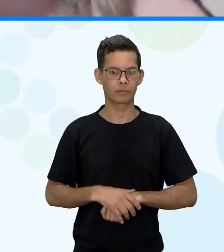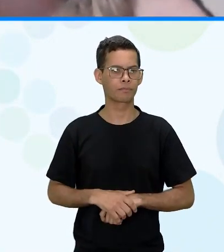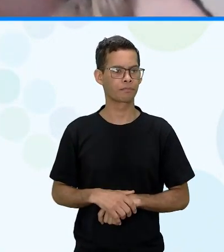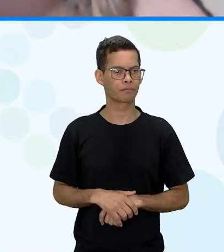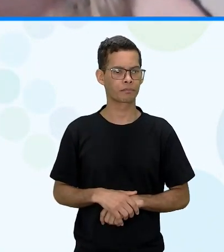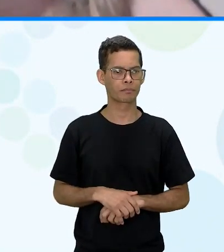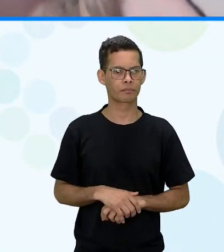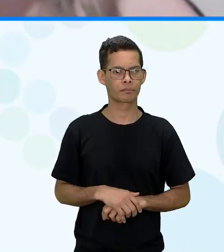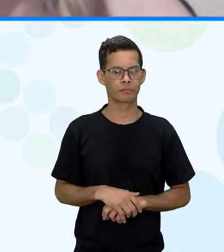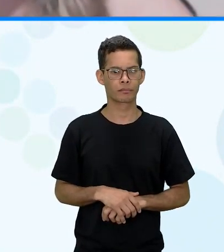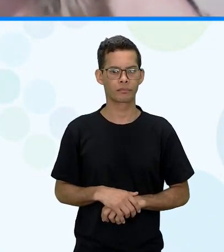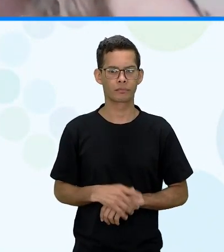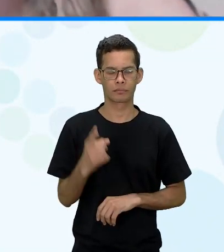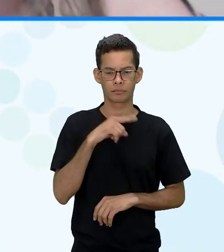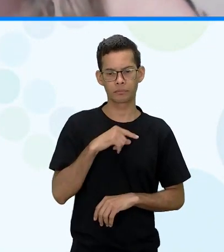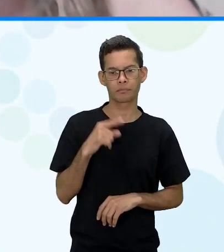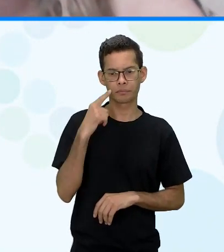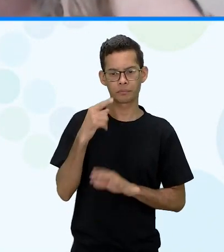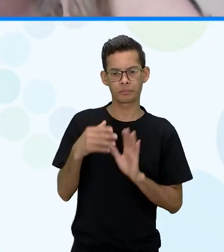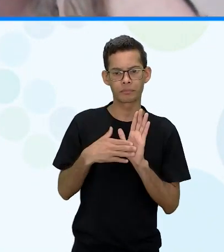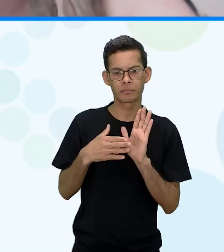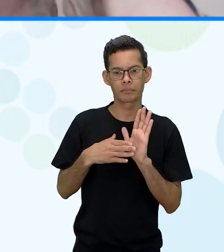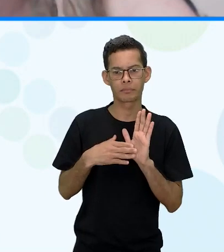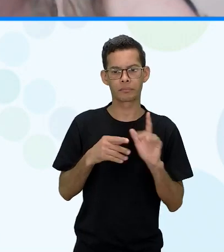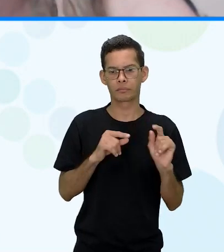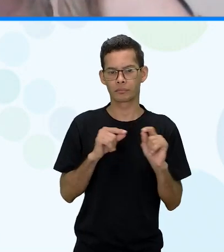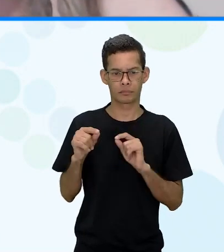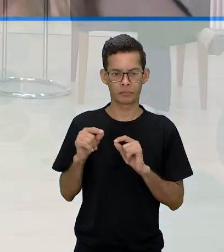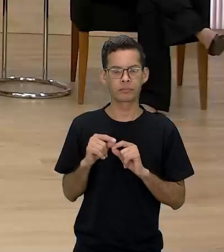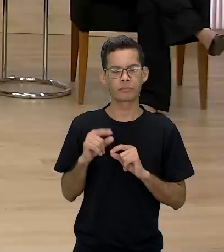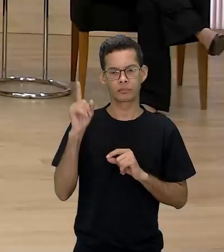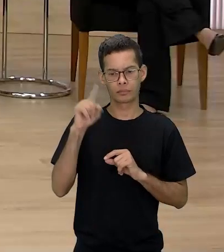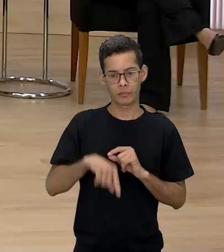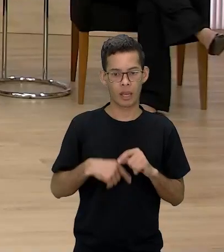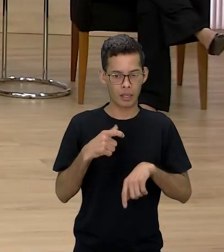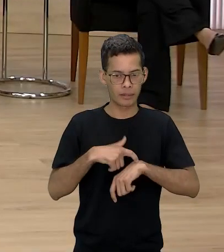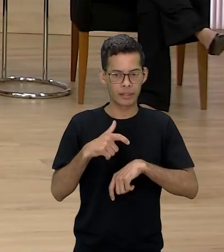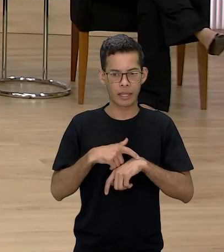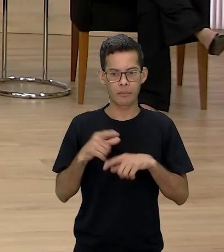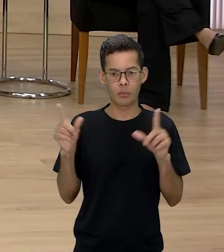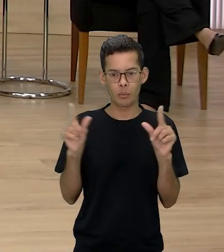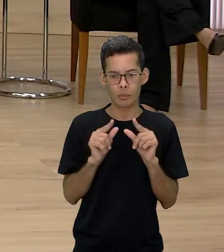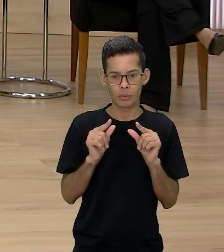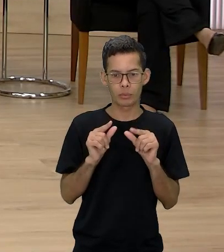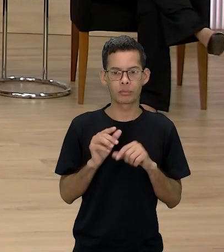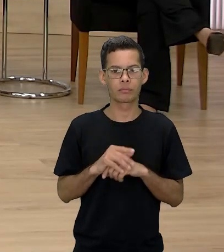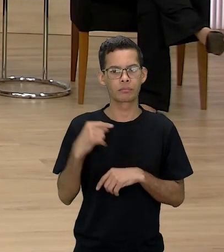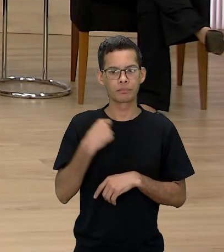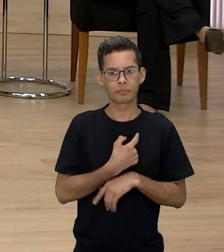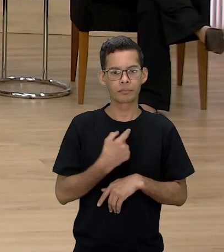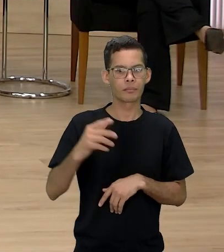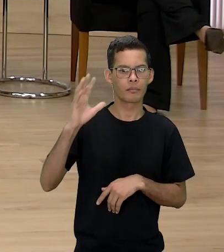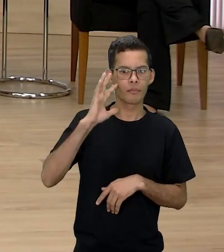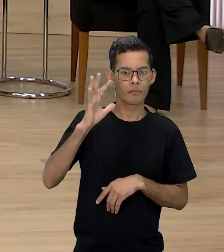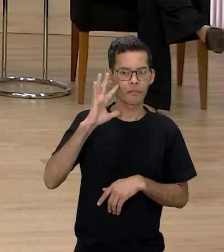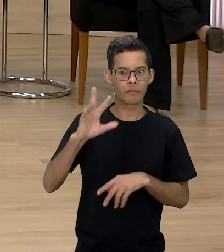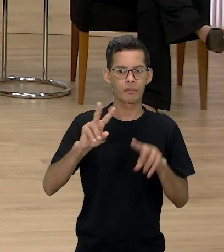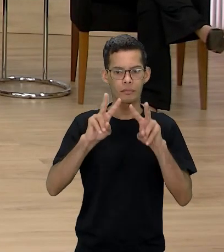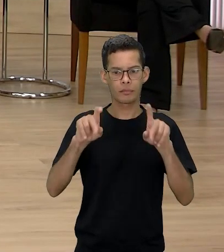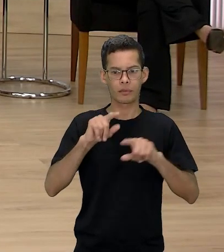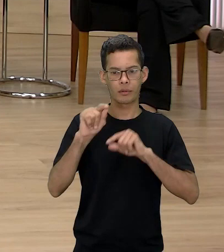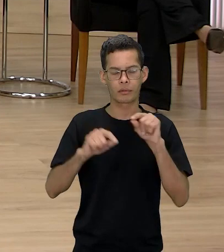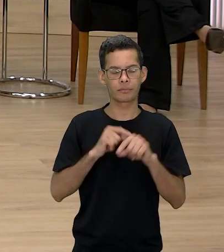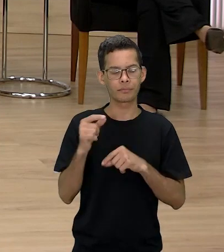só queria propor assim uma última fala que a gente tem pouco tempo agora né refletir sobre a tituba pra além da